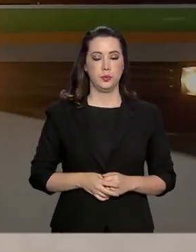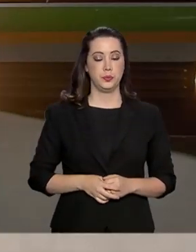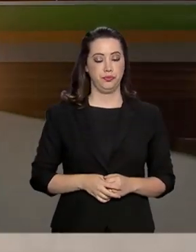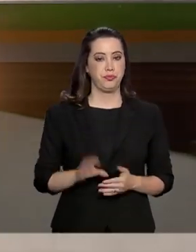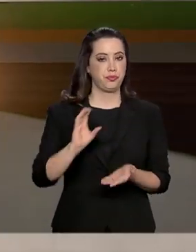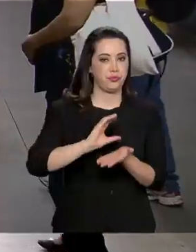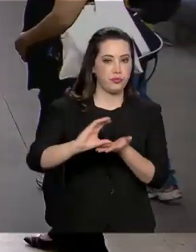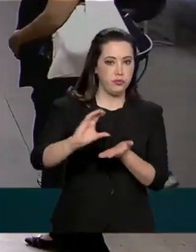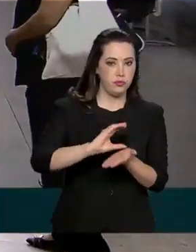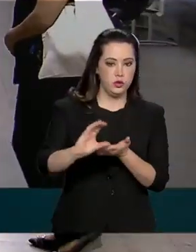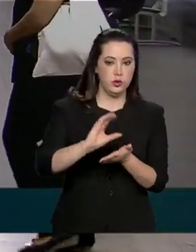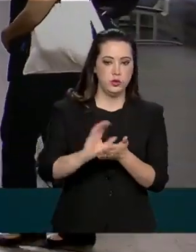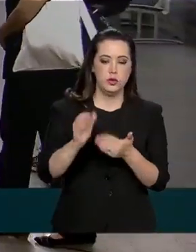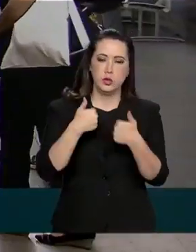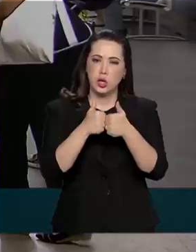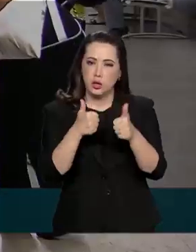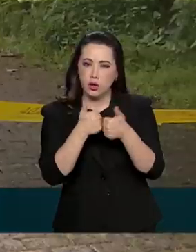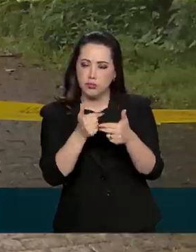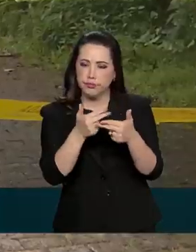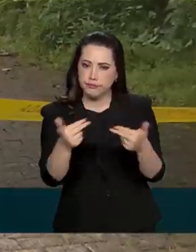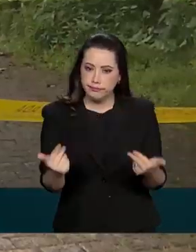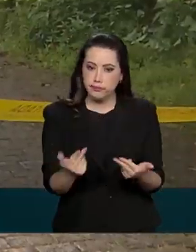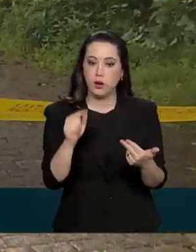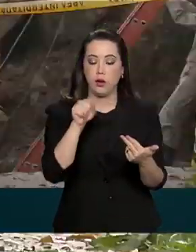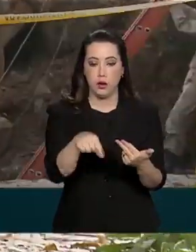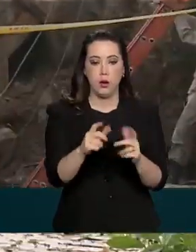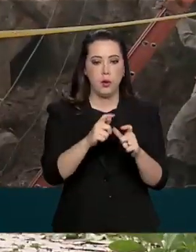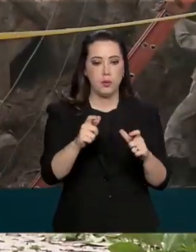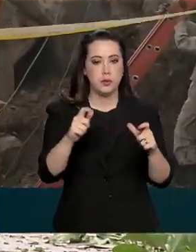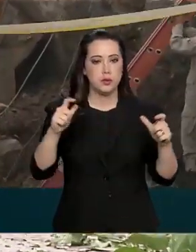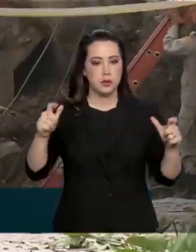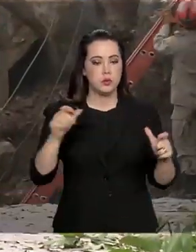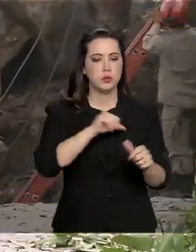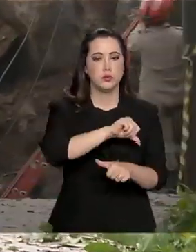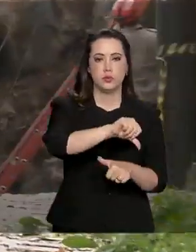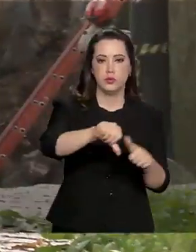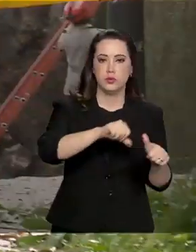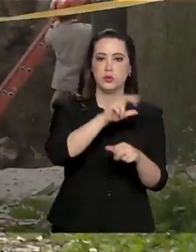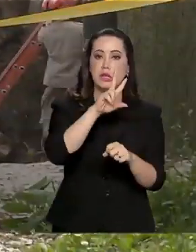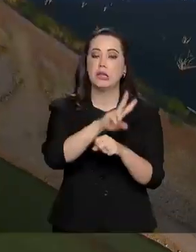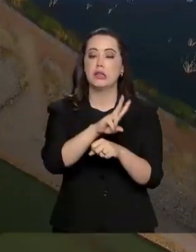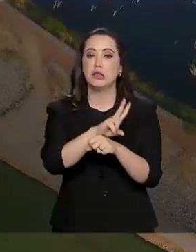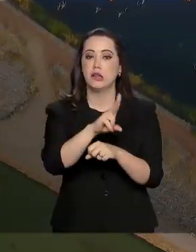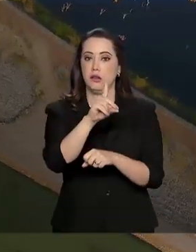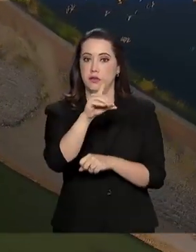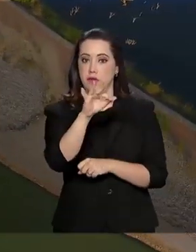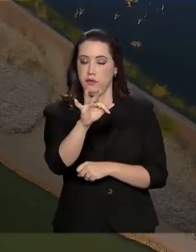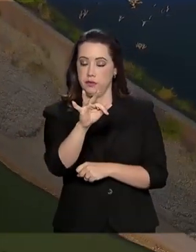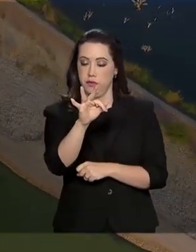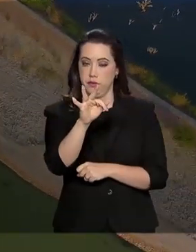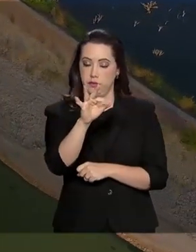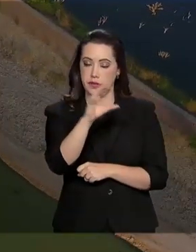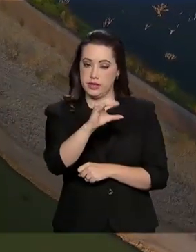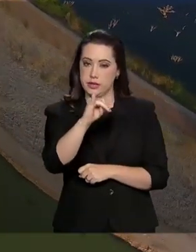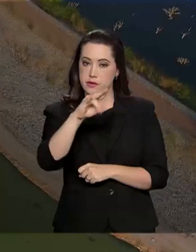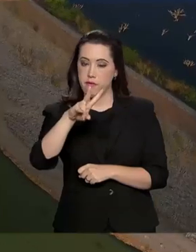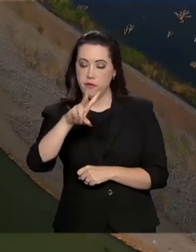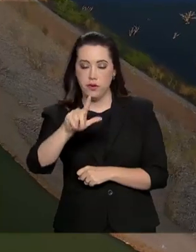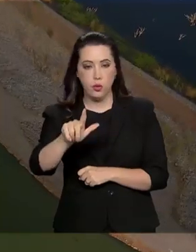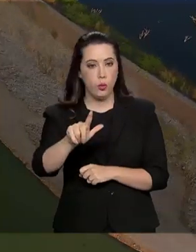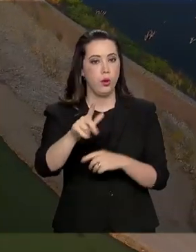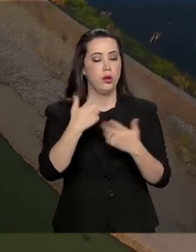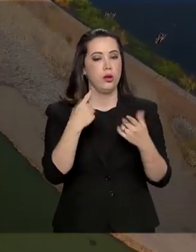Investimentos em mobilidade urbana, ampliação e modernização da defesa civil, conclusão das obras do